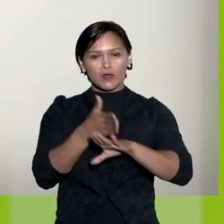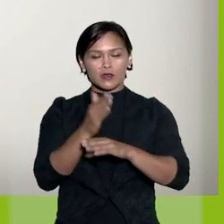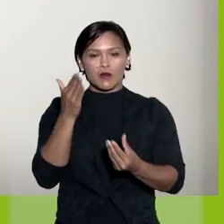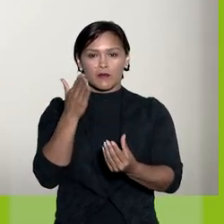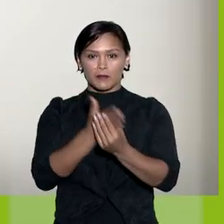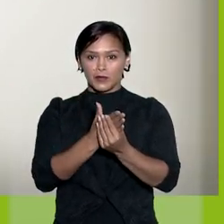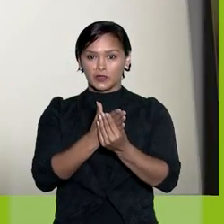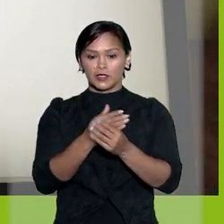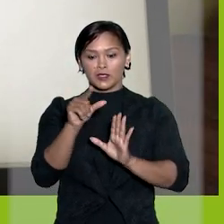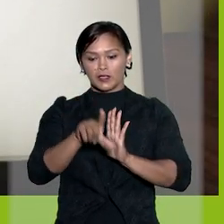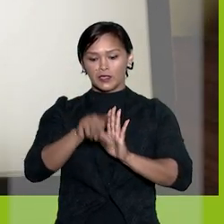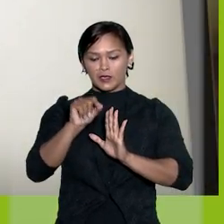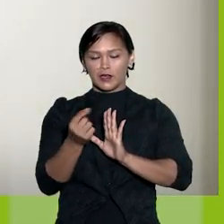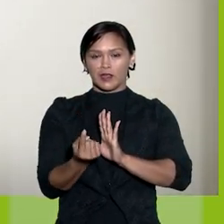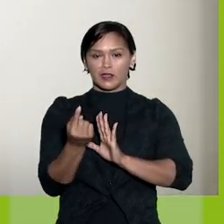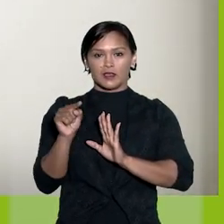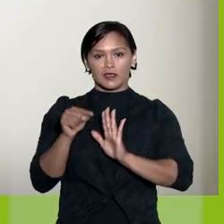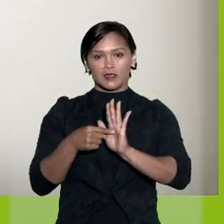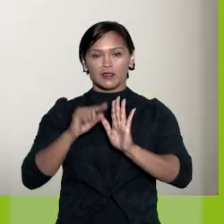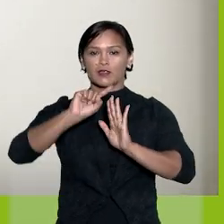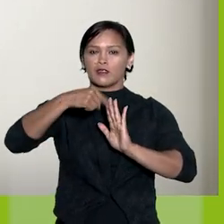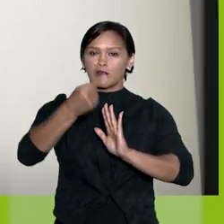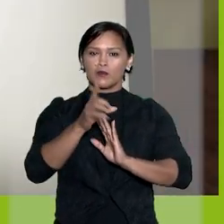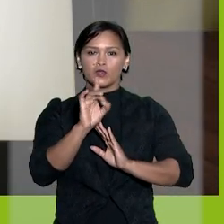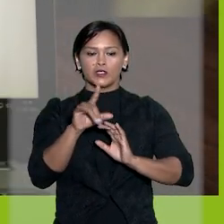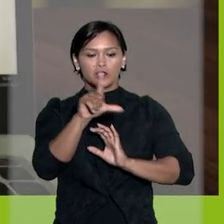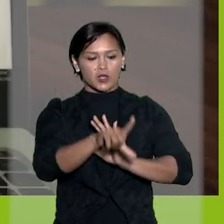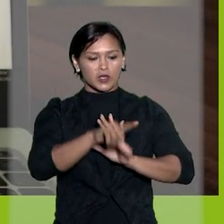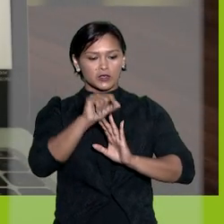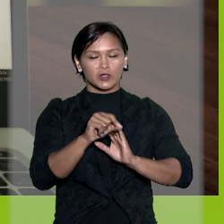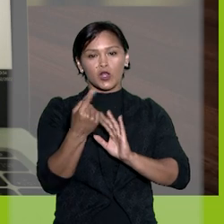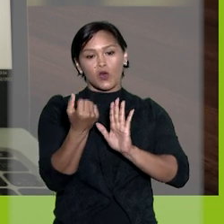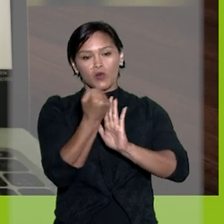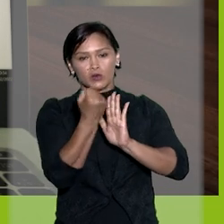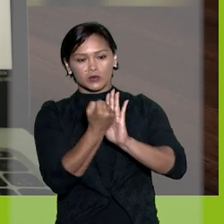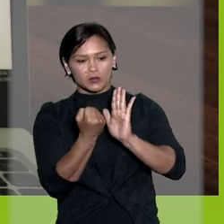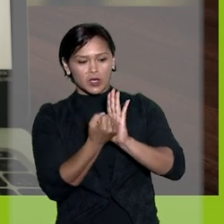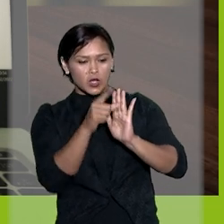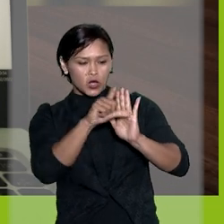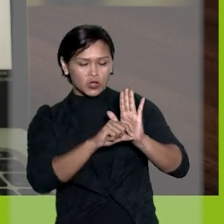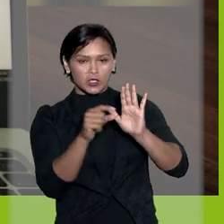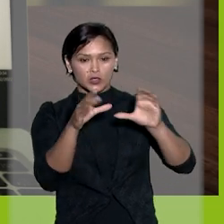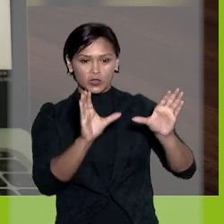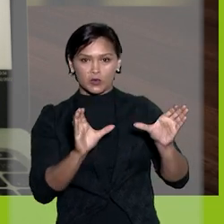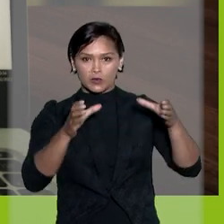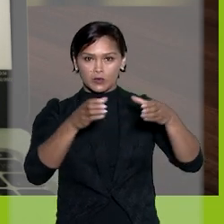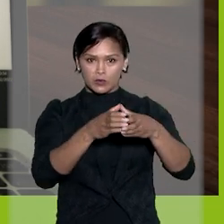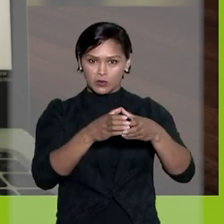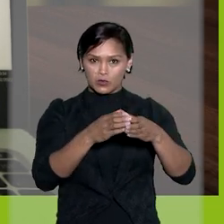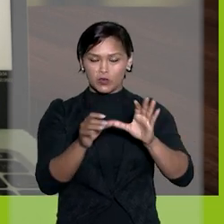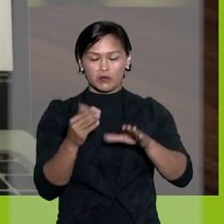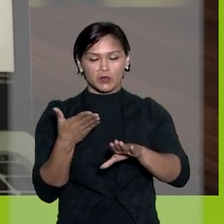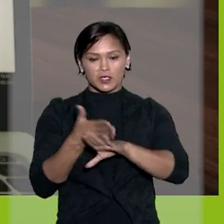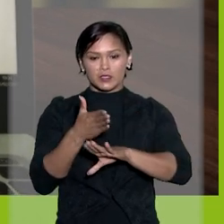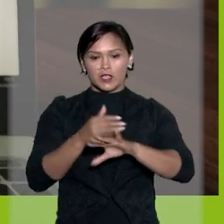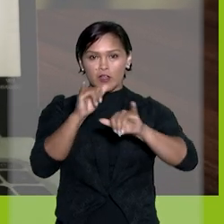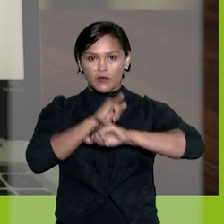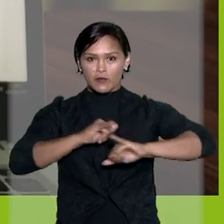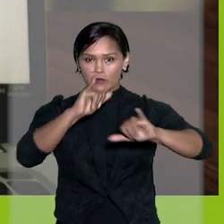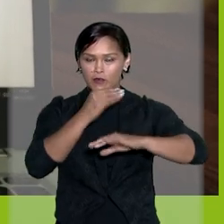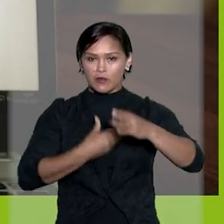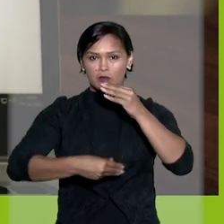Ou acessar o processo e clicar aqui. Depois, é só selecionar um dos marcadores da sua unidade,